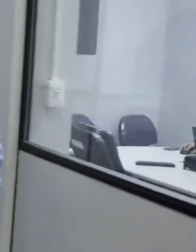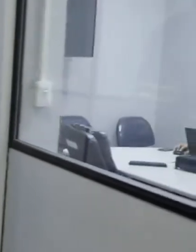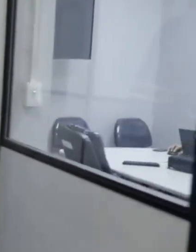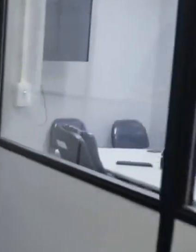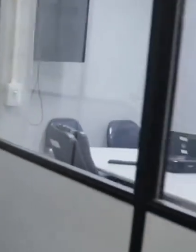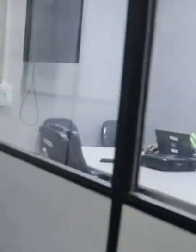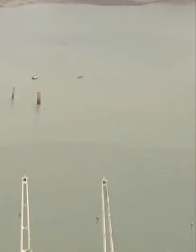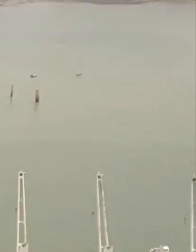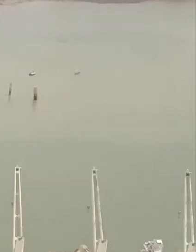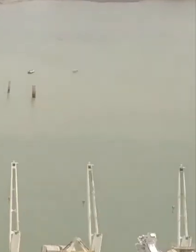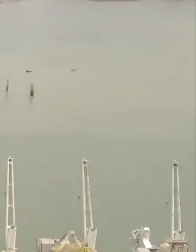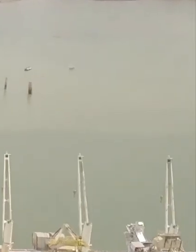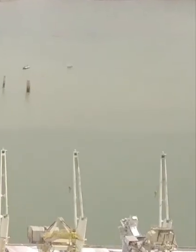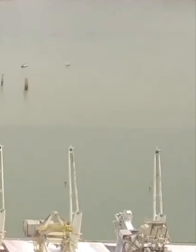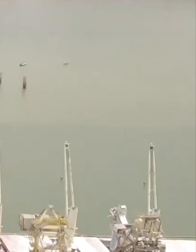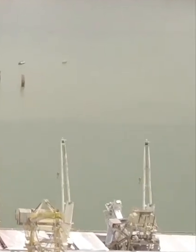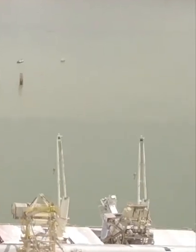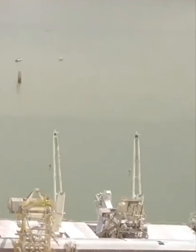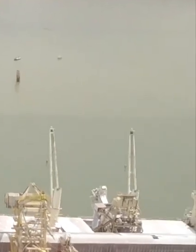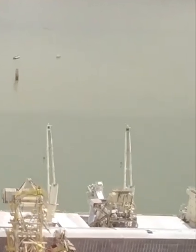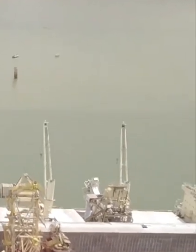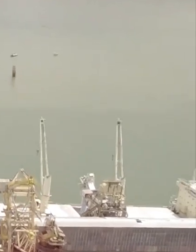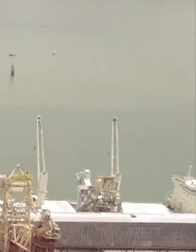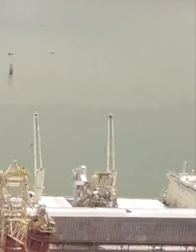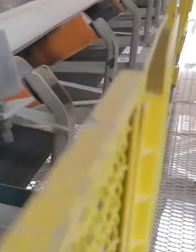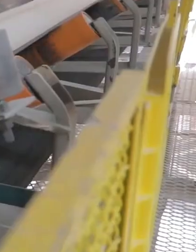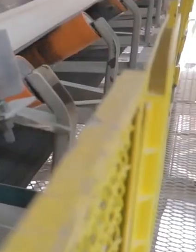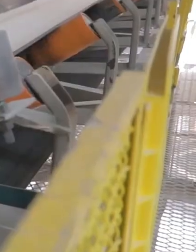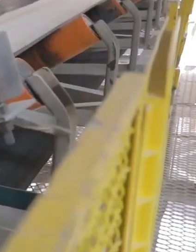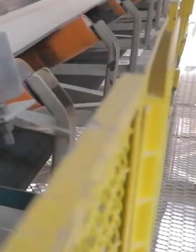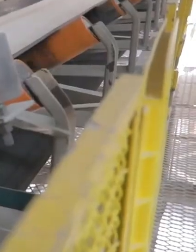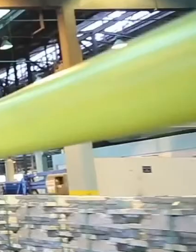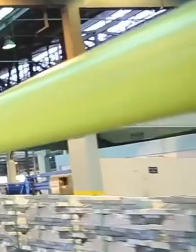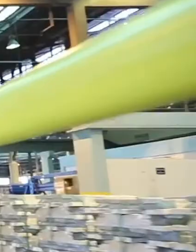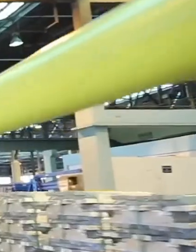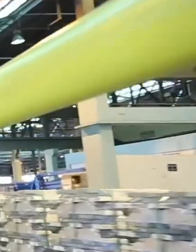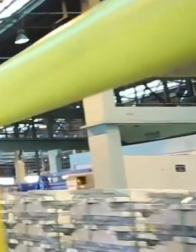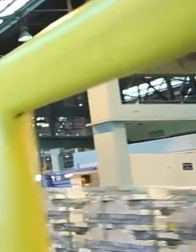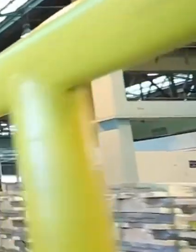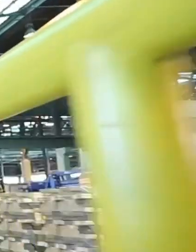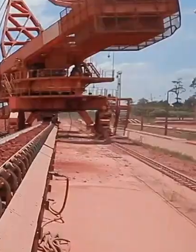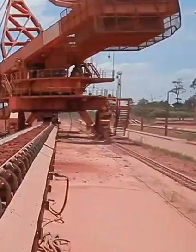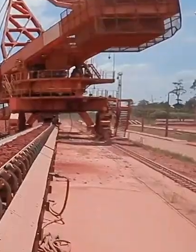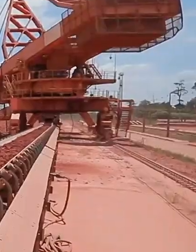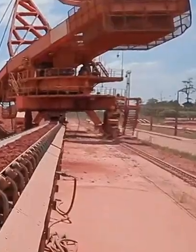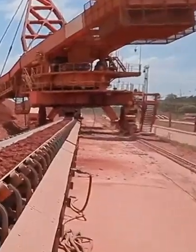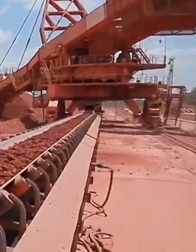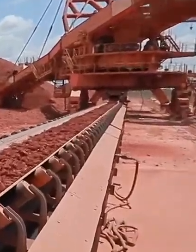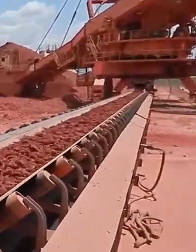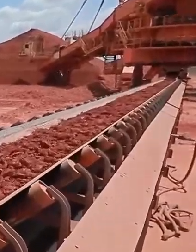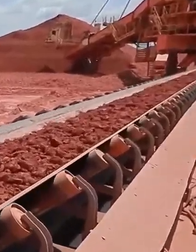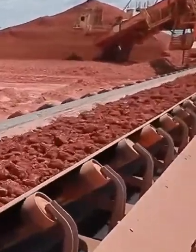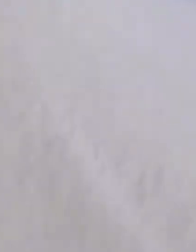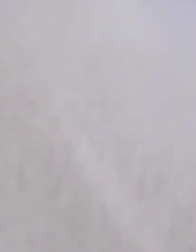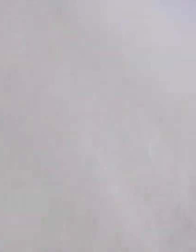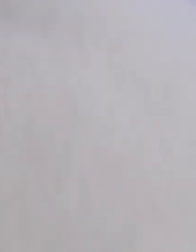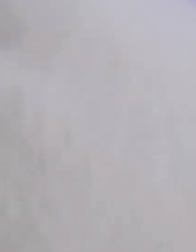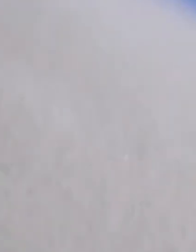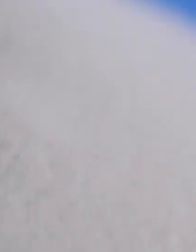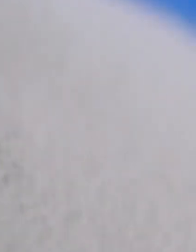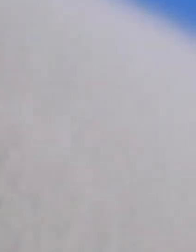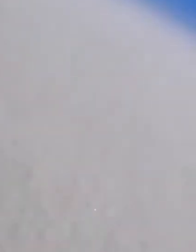40 países. No Brasil, estamos presentes em toda a cadeia do alumínio. Com a extração da bauxita,